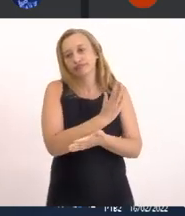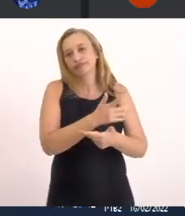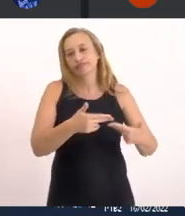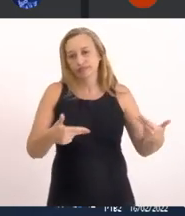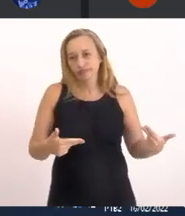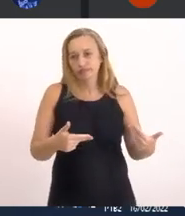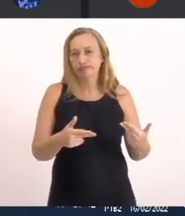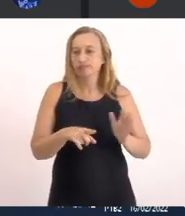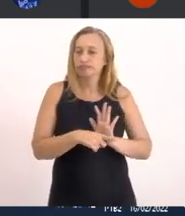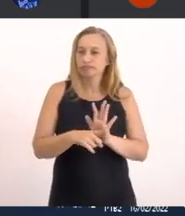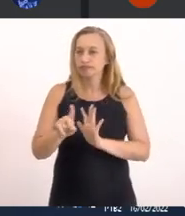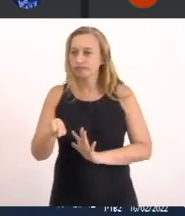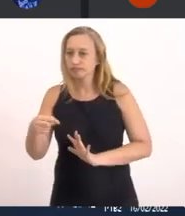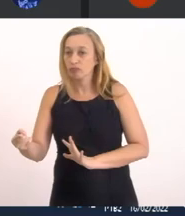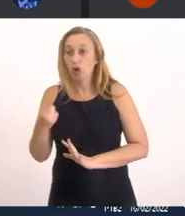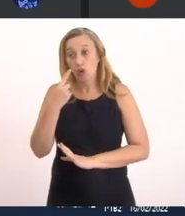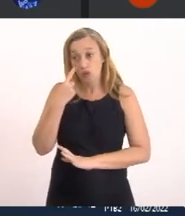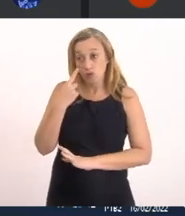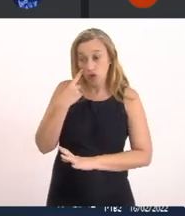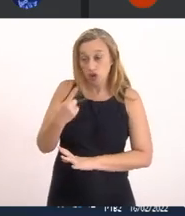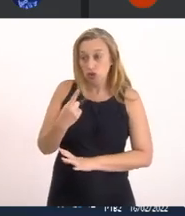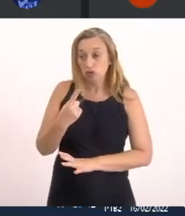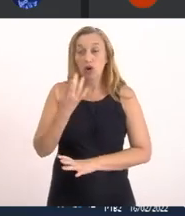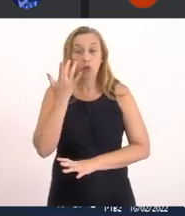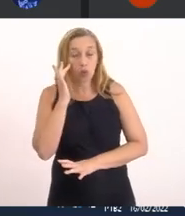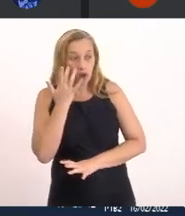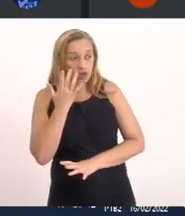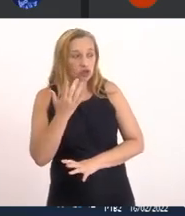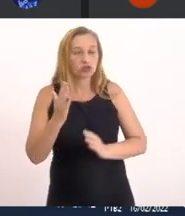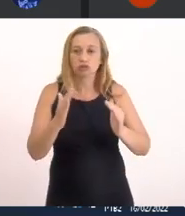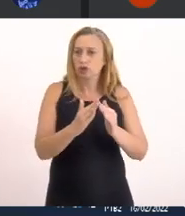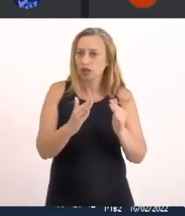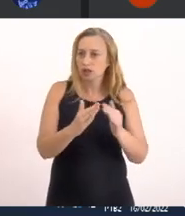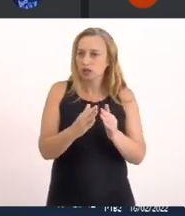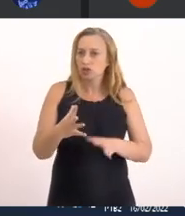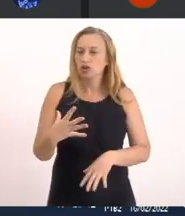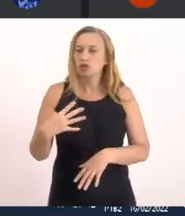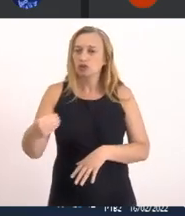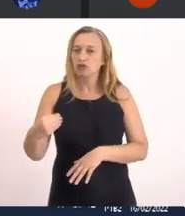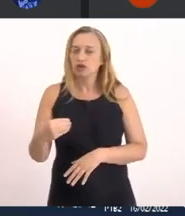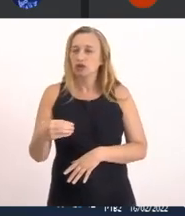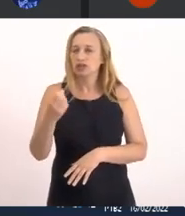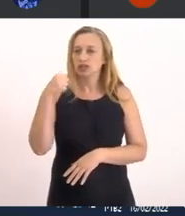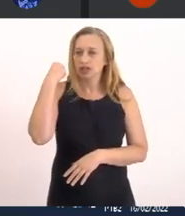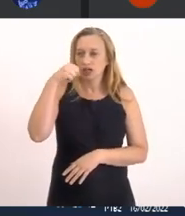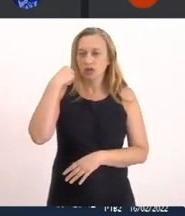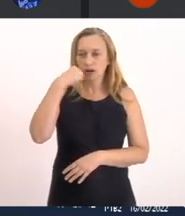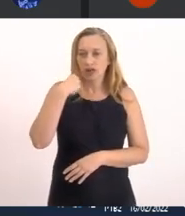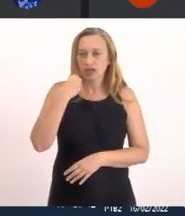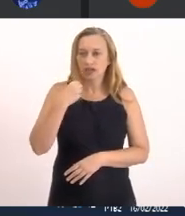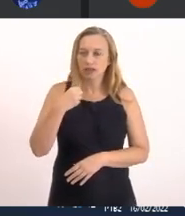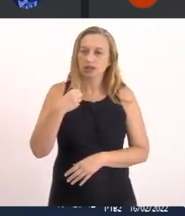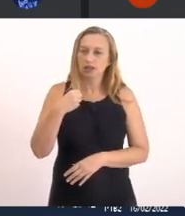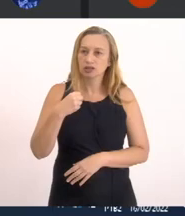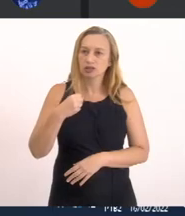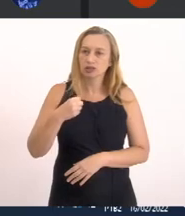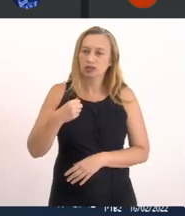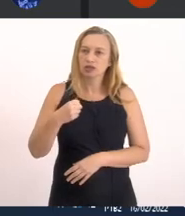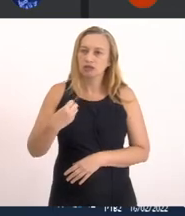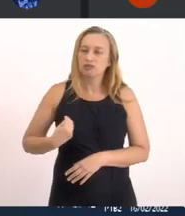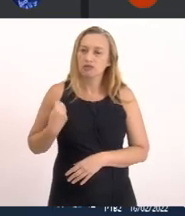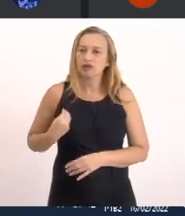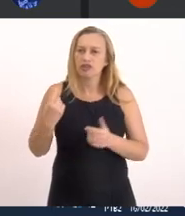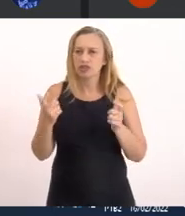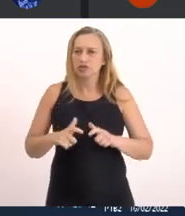De outro E eu acho Eu vejo Aqui como morador Como filho de Sacuarema E a vida inteira Militando nesse meio